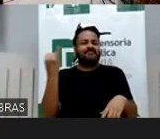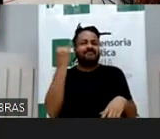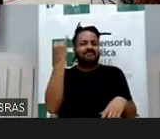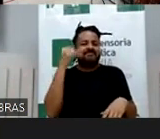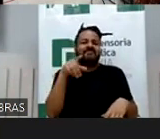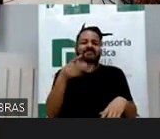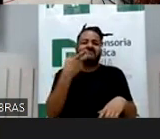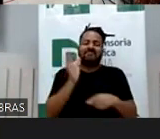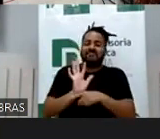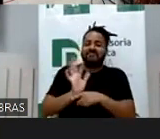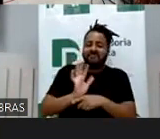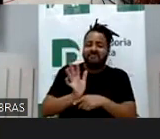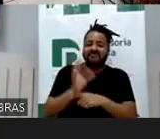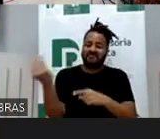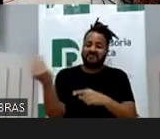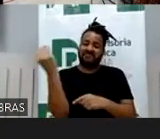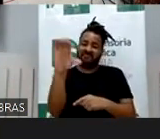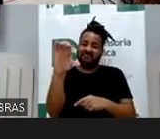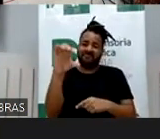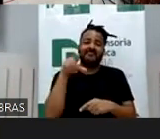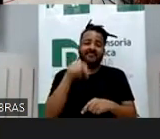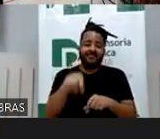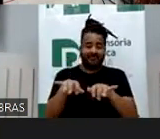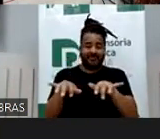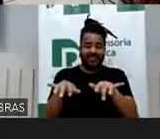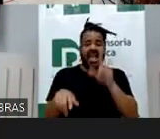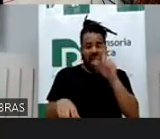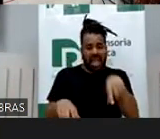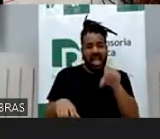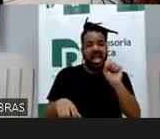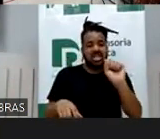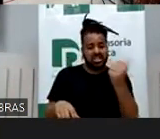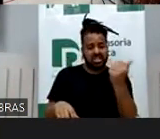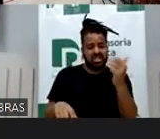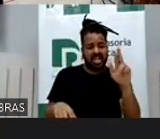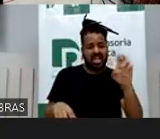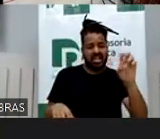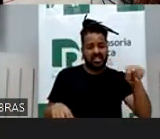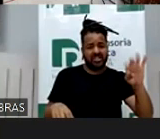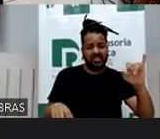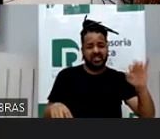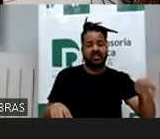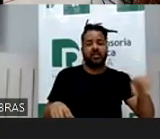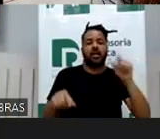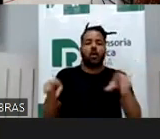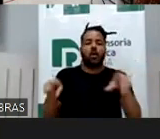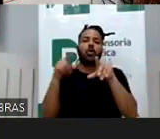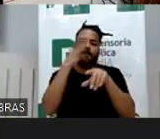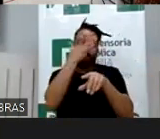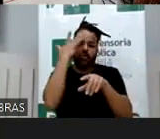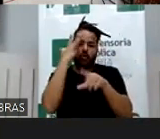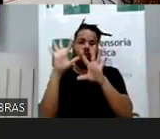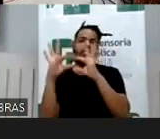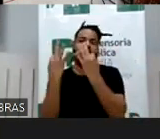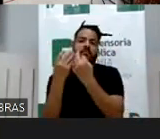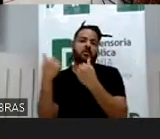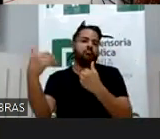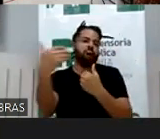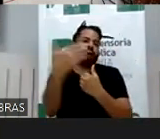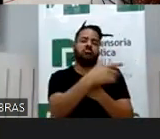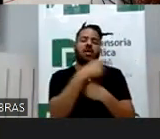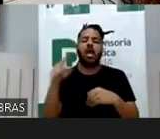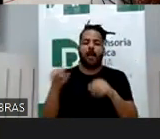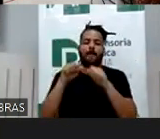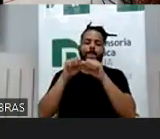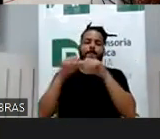videozinho dela tocando piano. É charity. Outros parentes publicando também é charity, não é só os pais, tá? Qualquer pessoa da rede